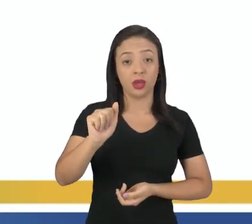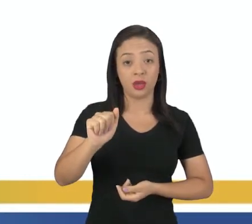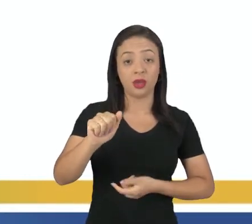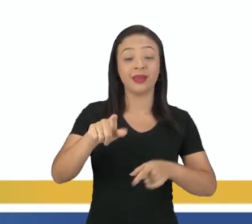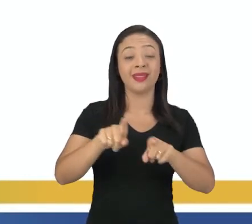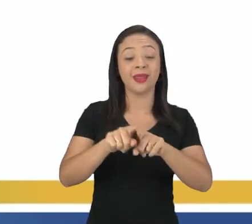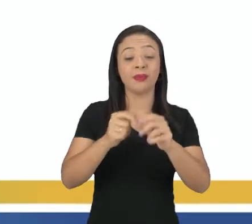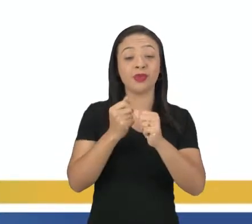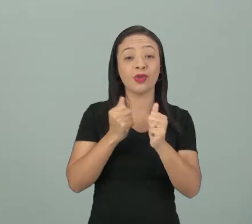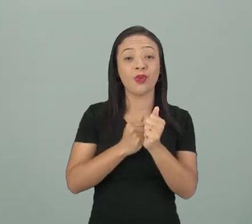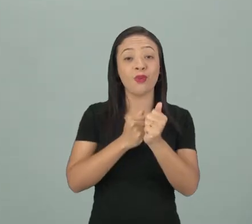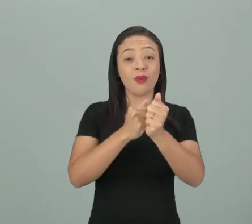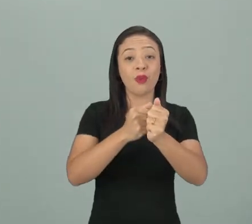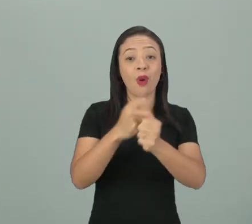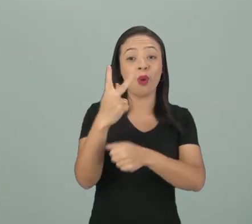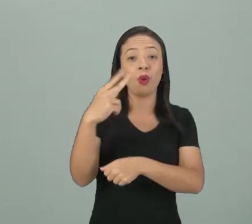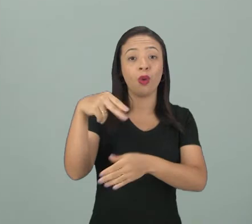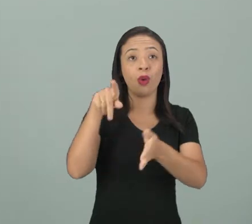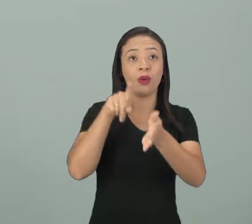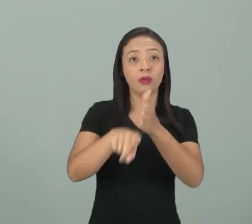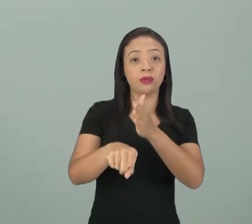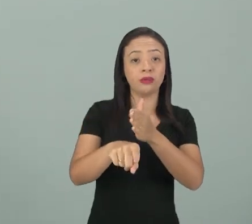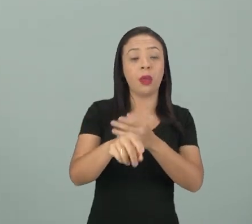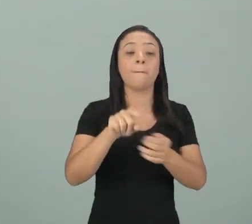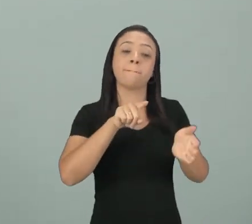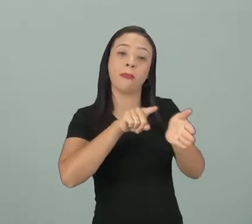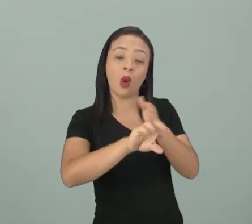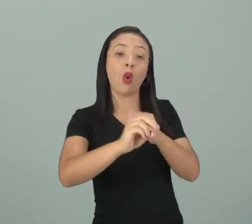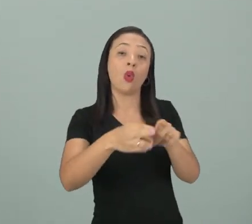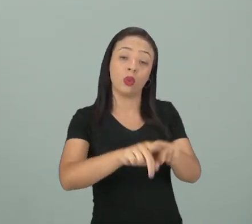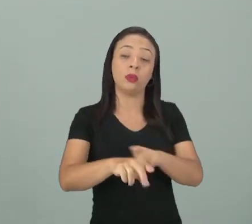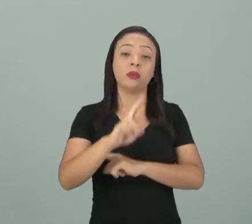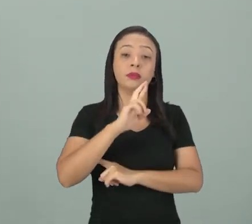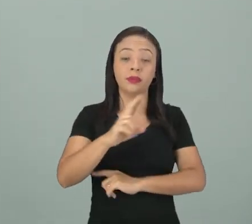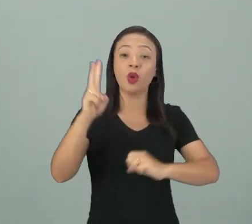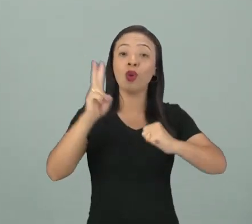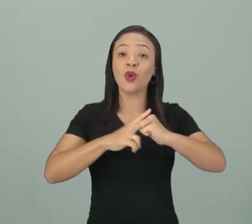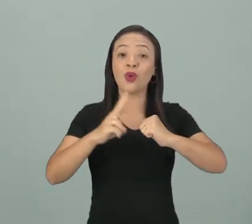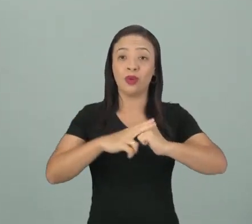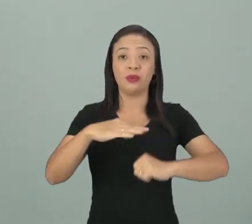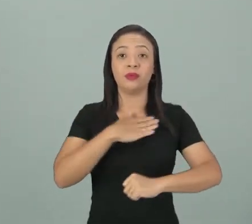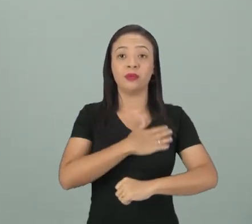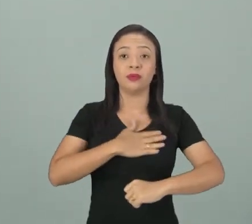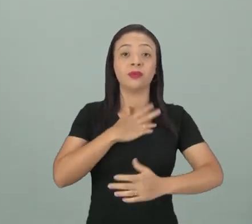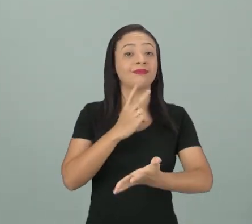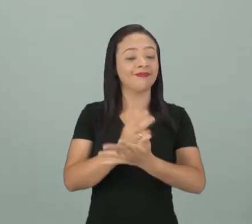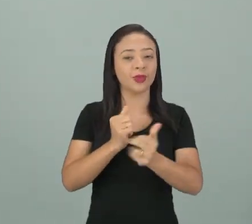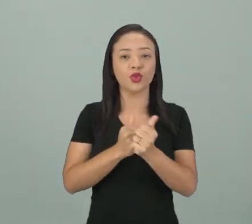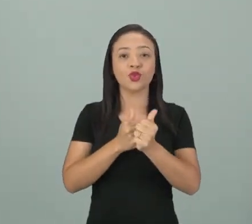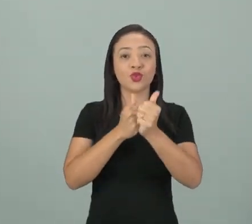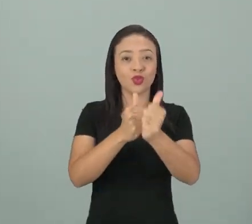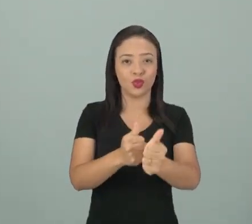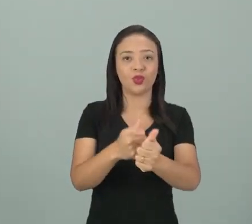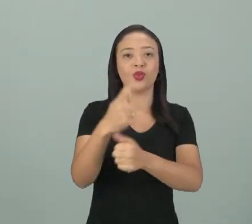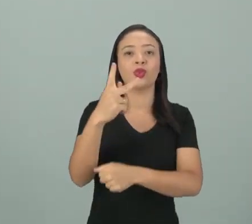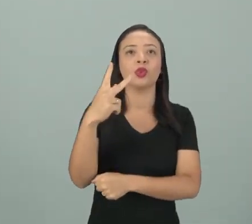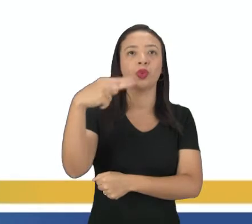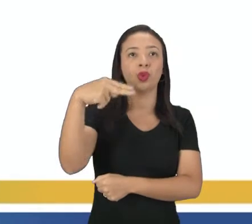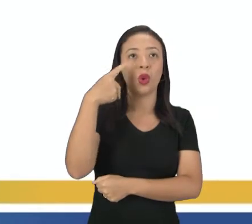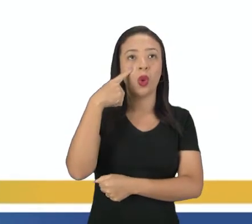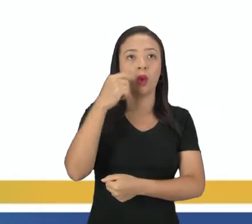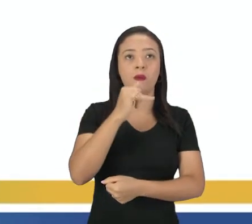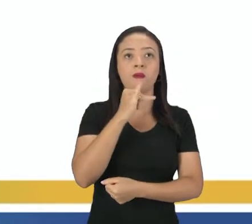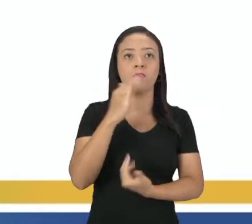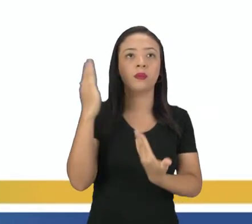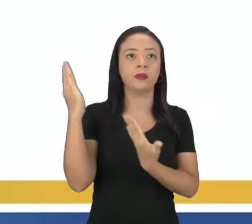pessoal? Ou seja, para responder ou para perguntar, o verbo gustar é acompanhado do pronome. Então, está ali no